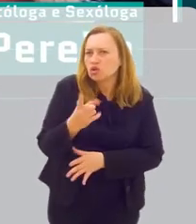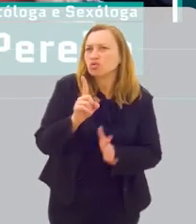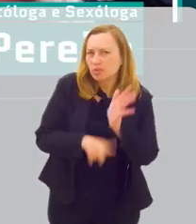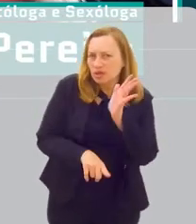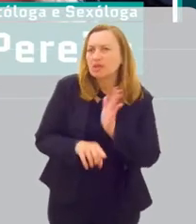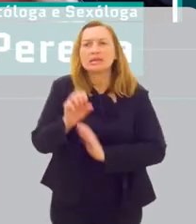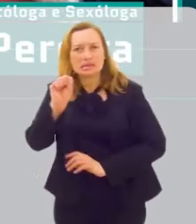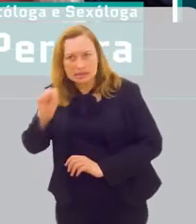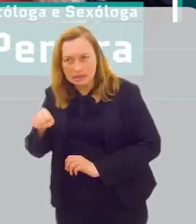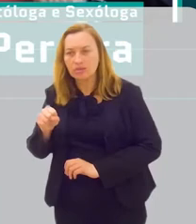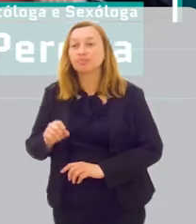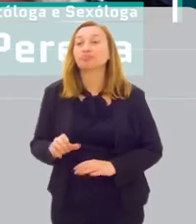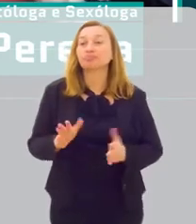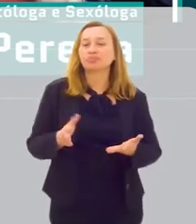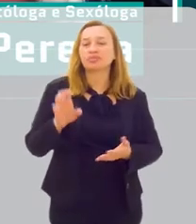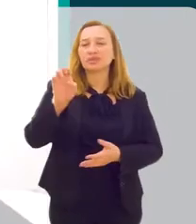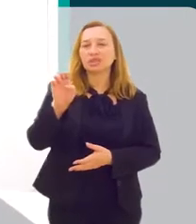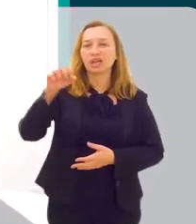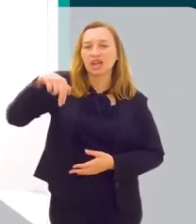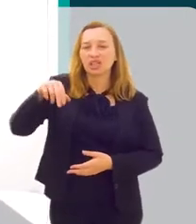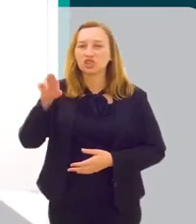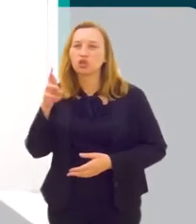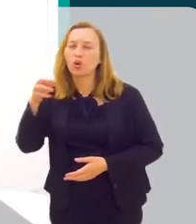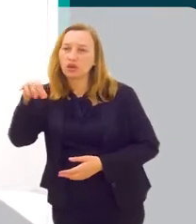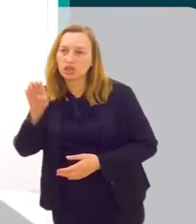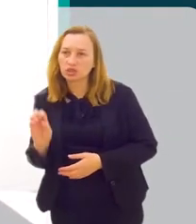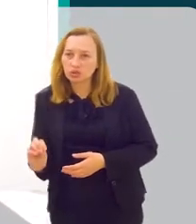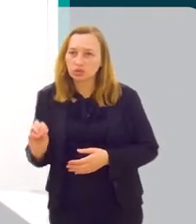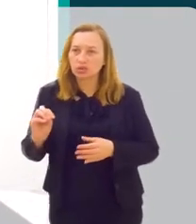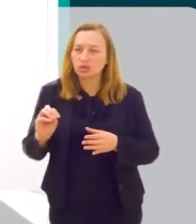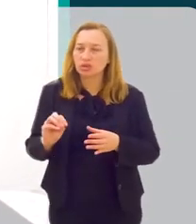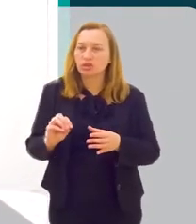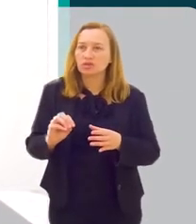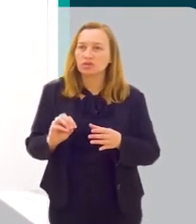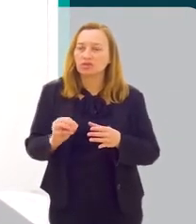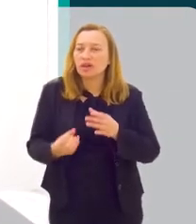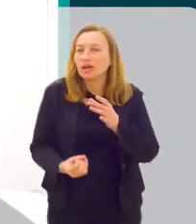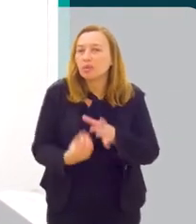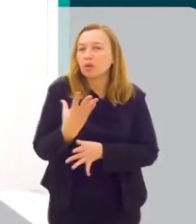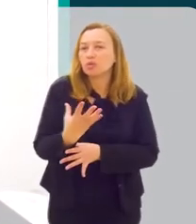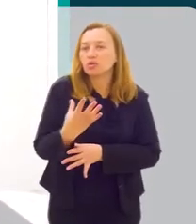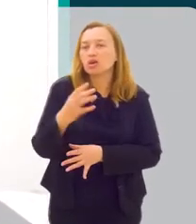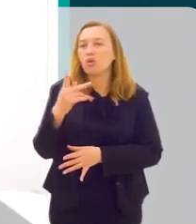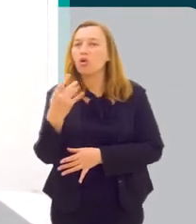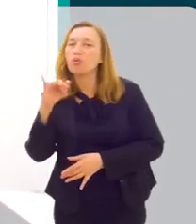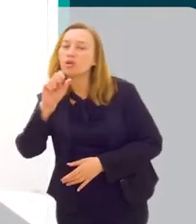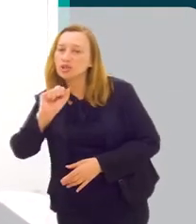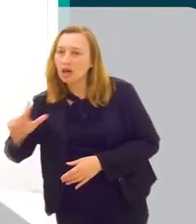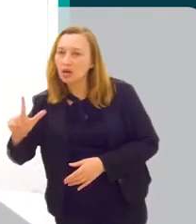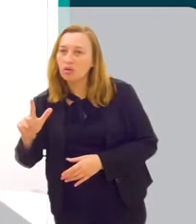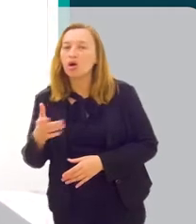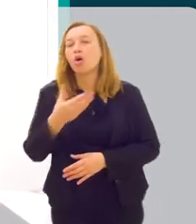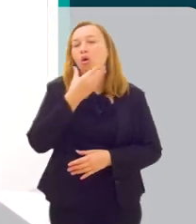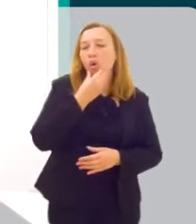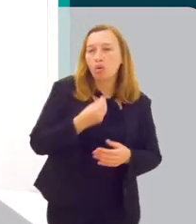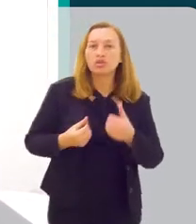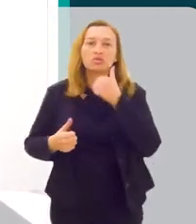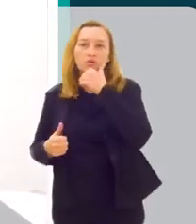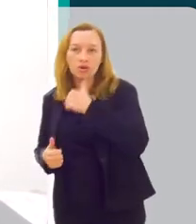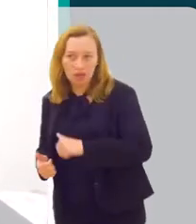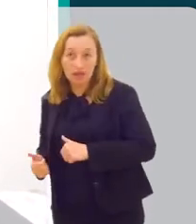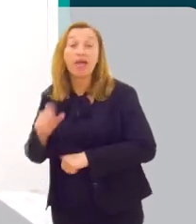isso, né? O corpo vai produzindo menos. E o endócrino, ele vai fazer essa reposição hormonal. Tanto para homens,